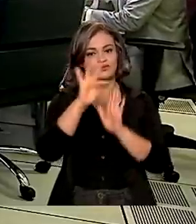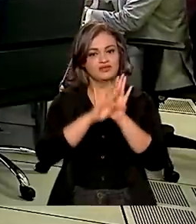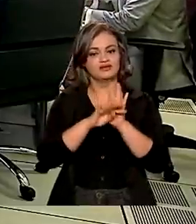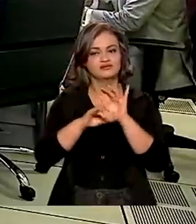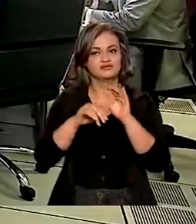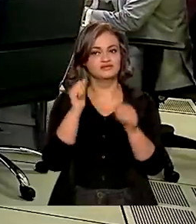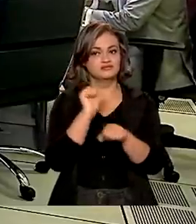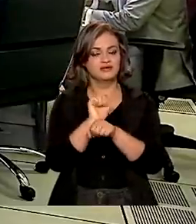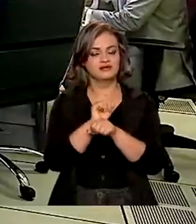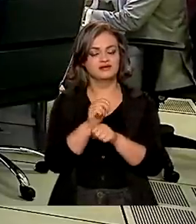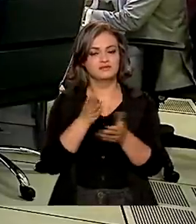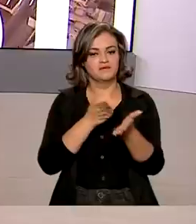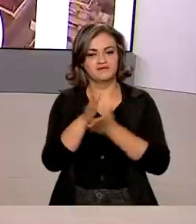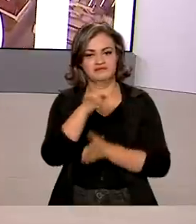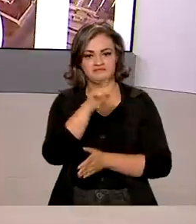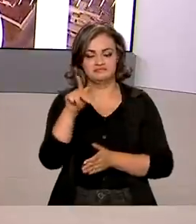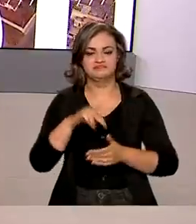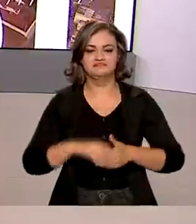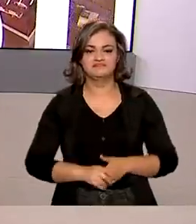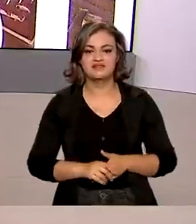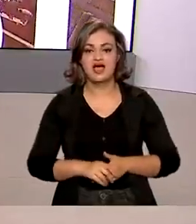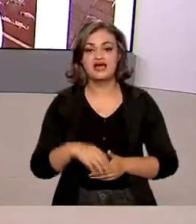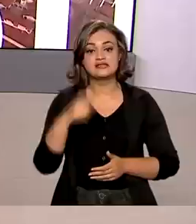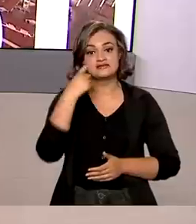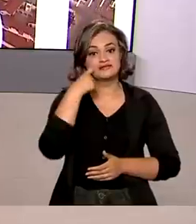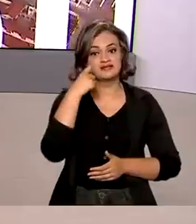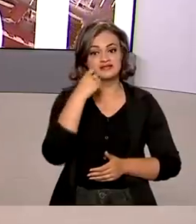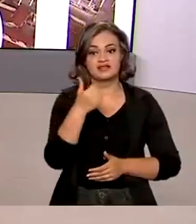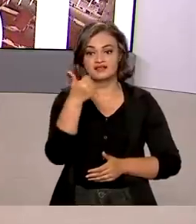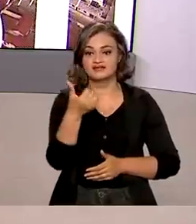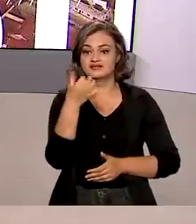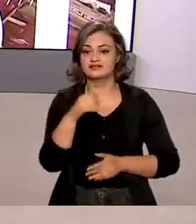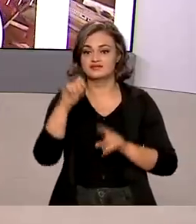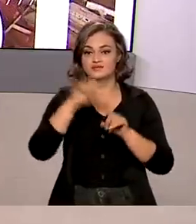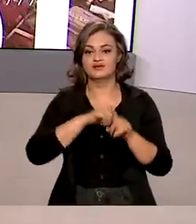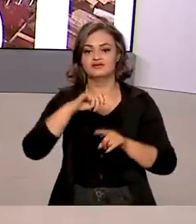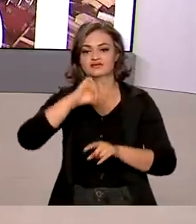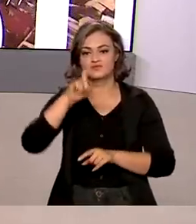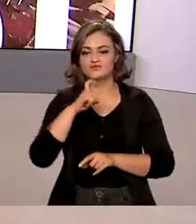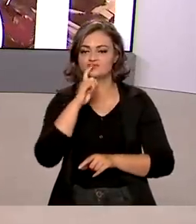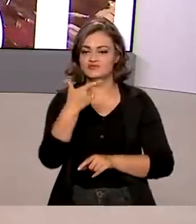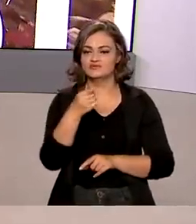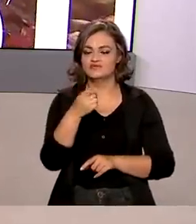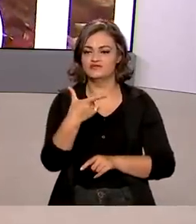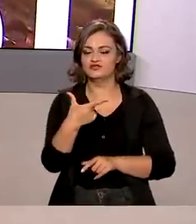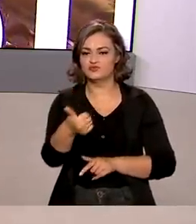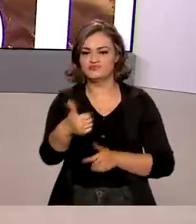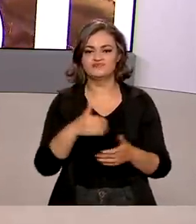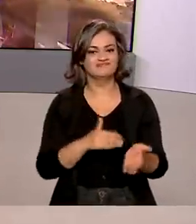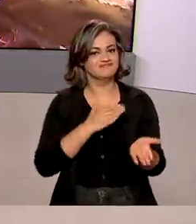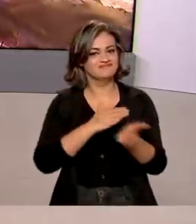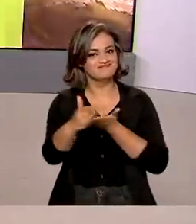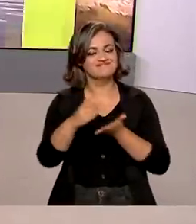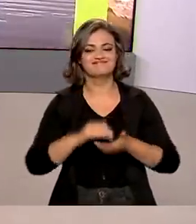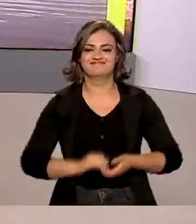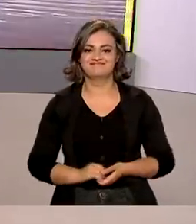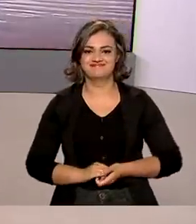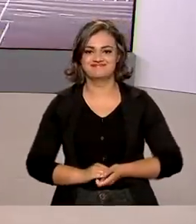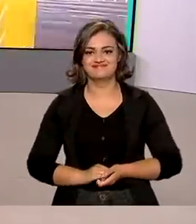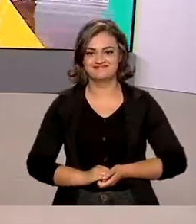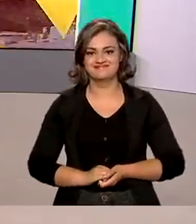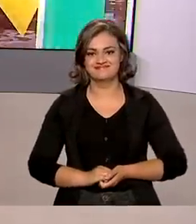vai à sanção do presidente. Hoje é sexta-feira, 16 de julho de 2021. O Brasil em Dia está